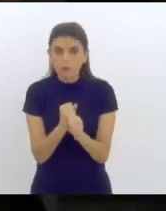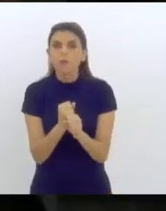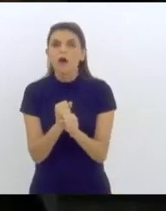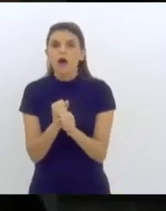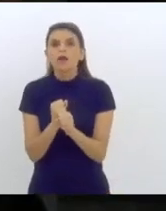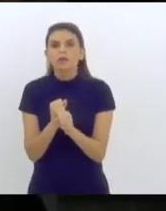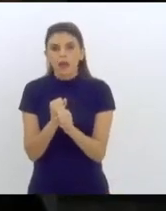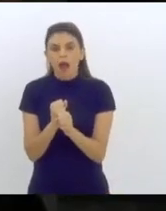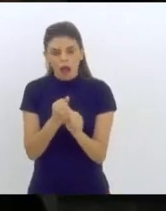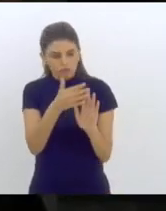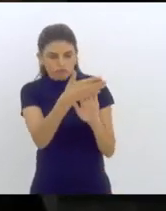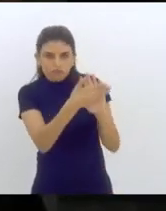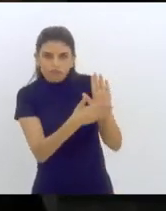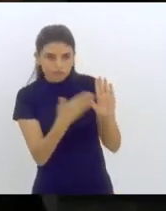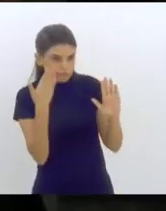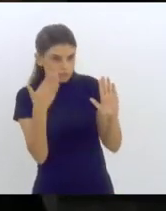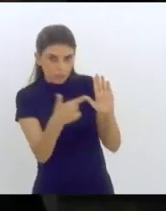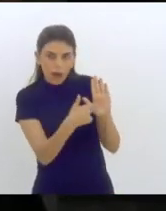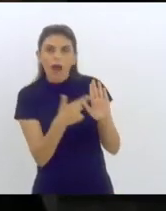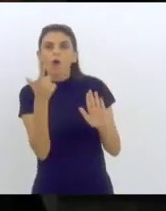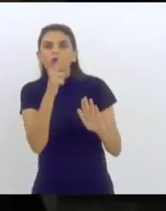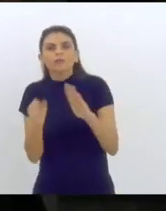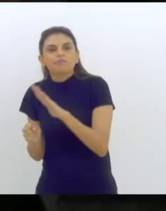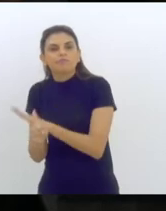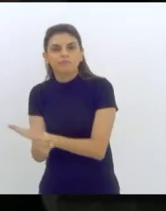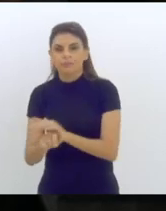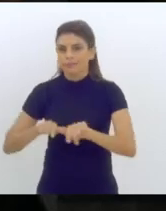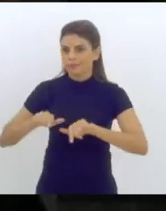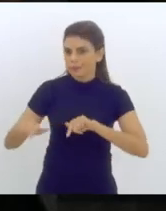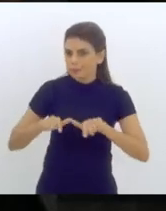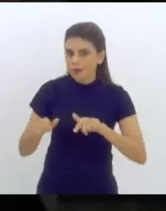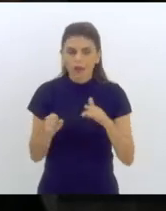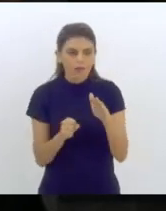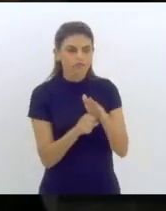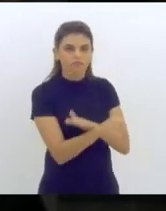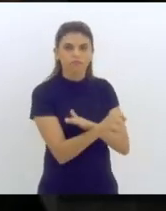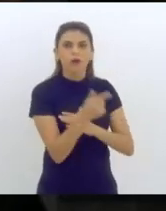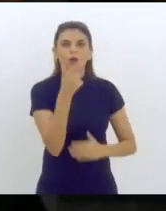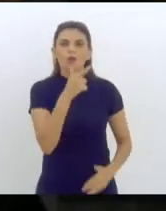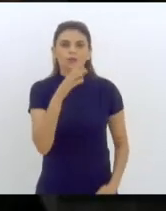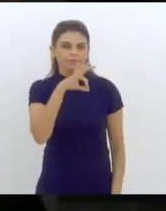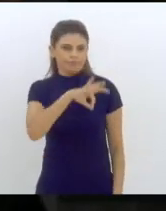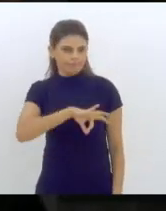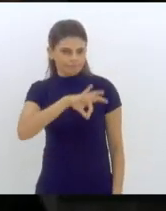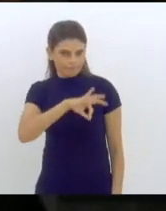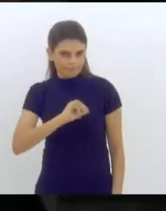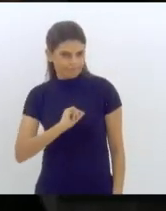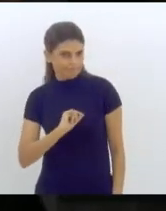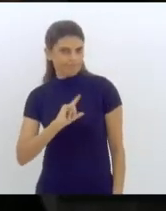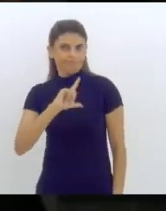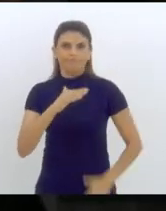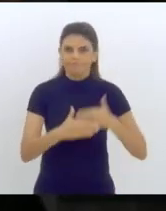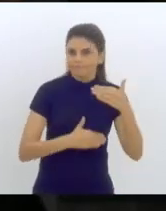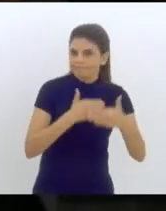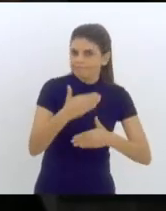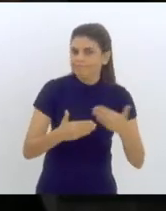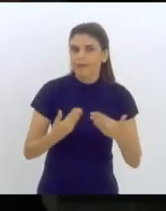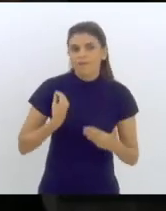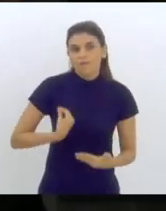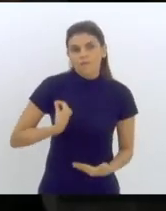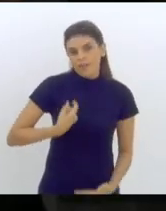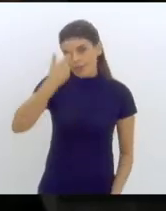também na geração de emprego, na geração de renda, na melhoria da qualidade de vida,